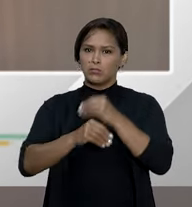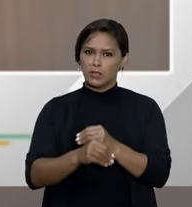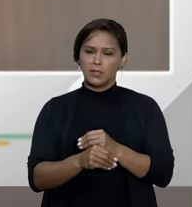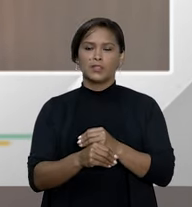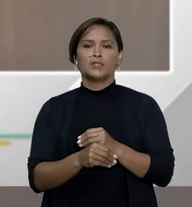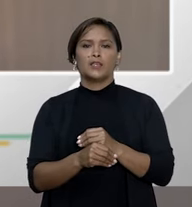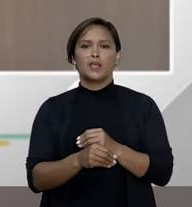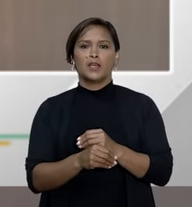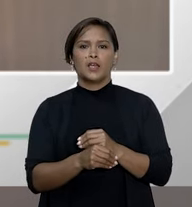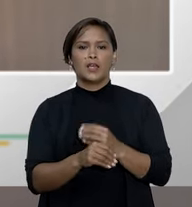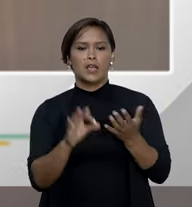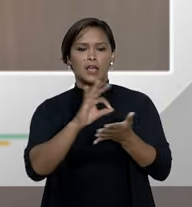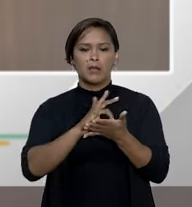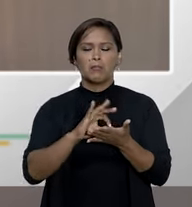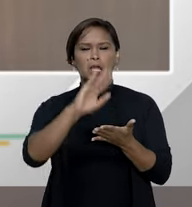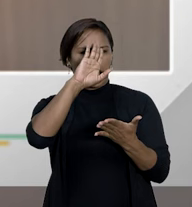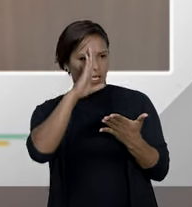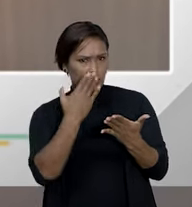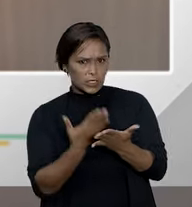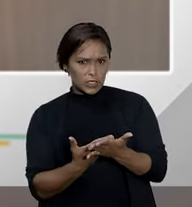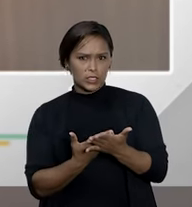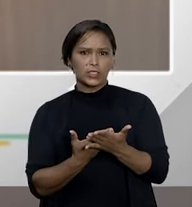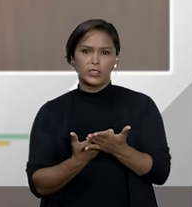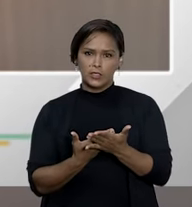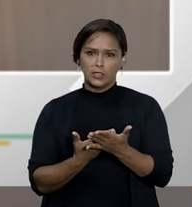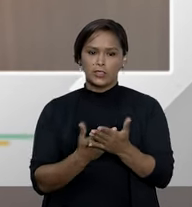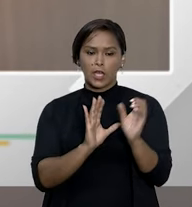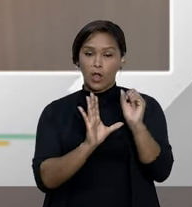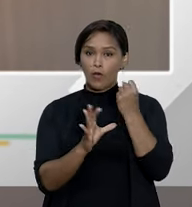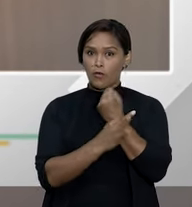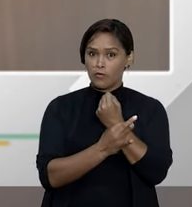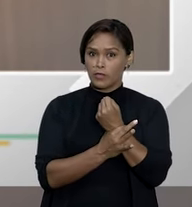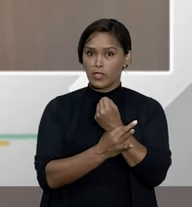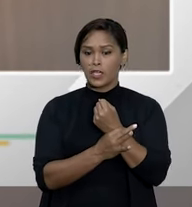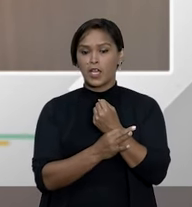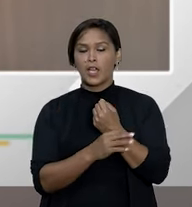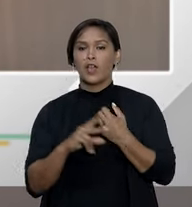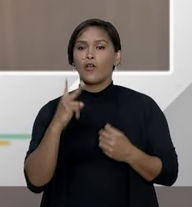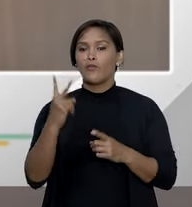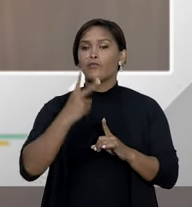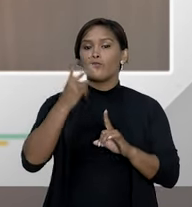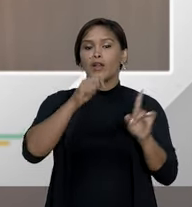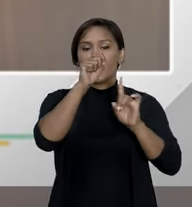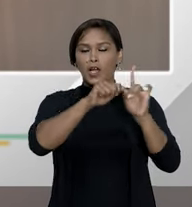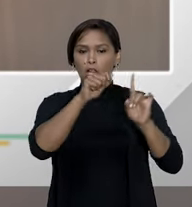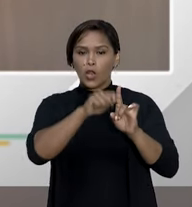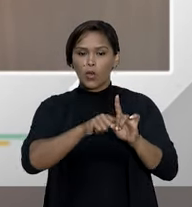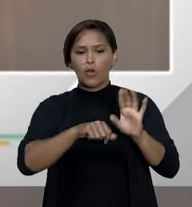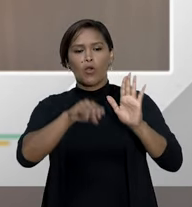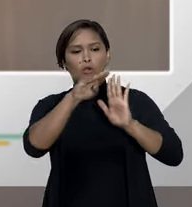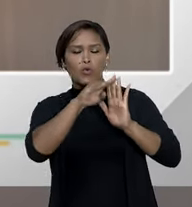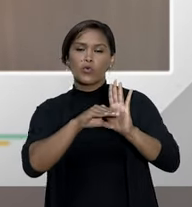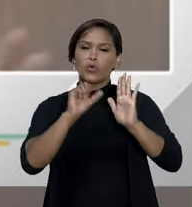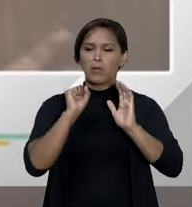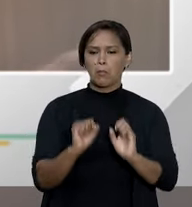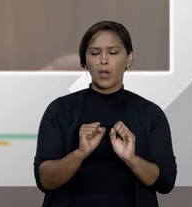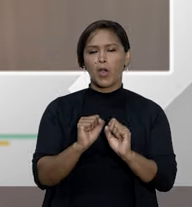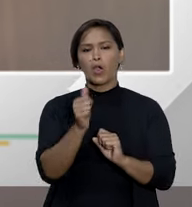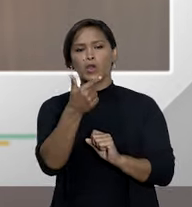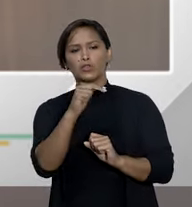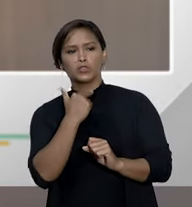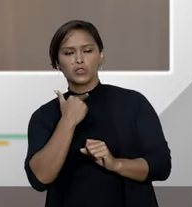para ter credibilidade para ter checar o valor da mensalidade a cobertura do plano a